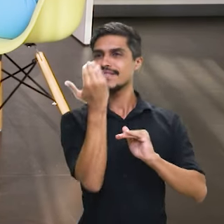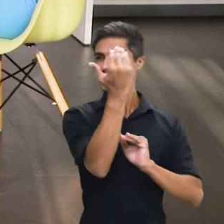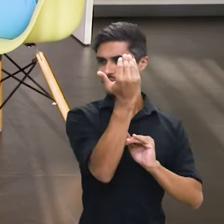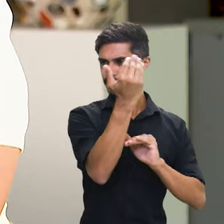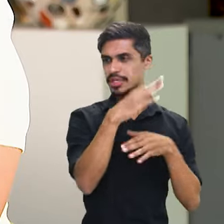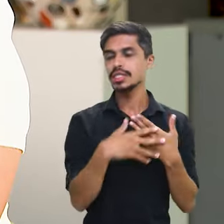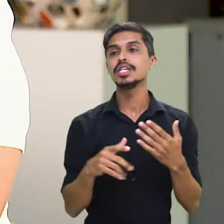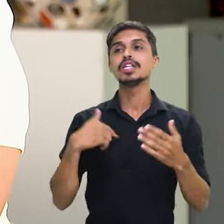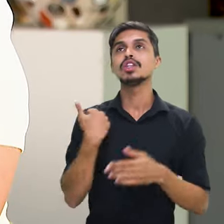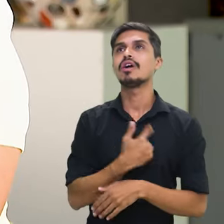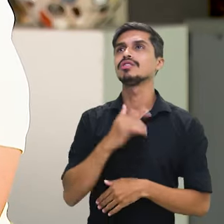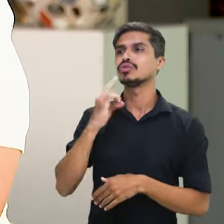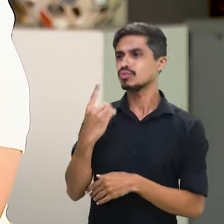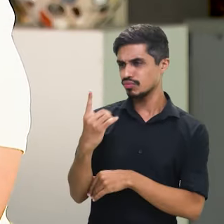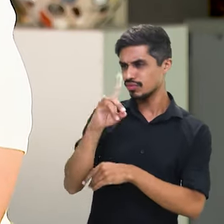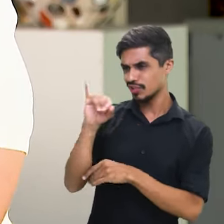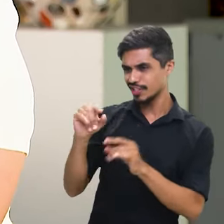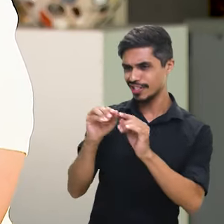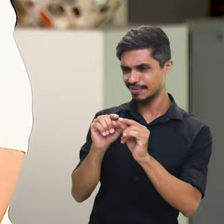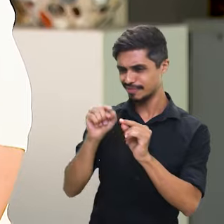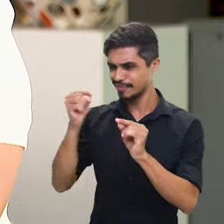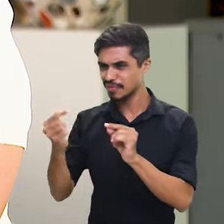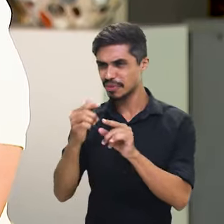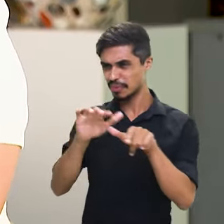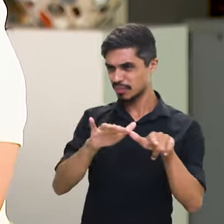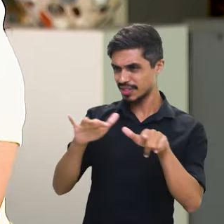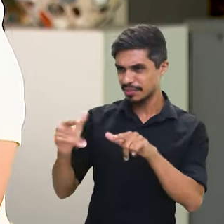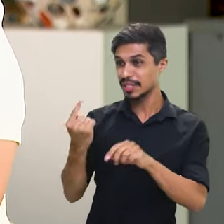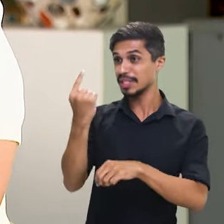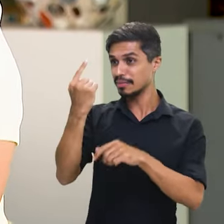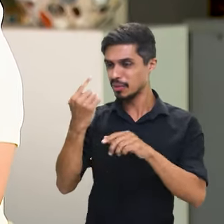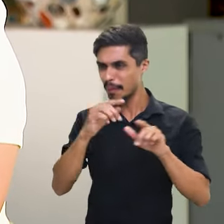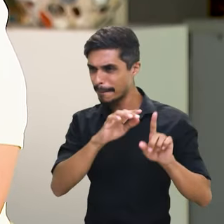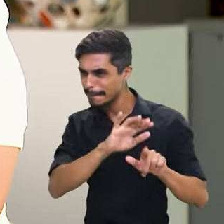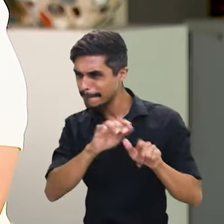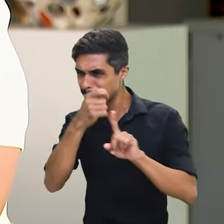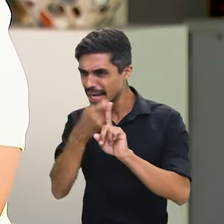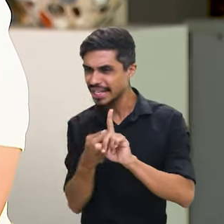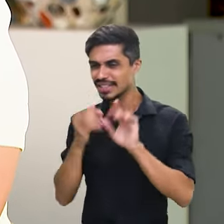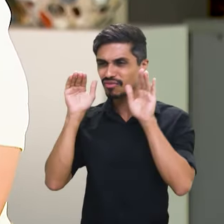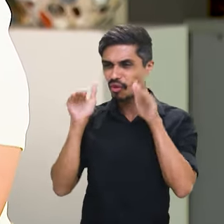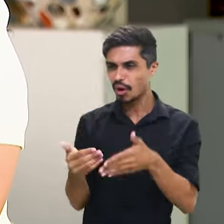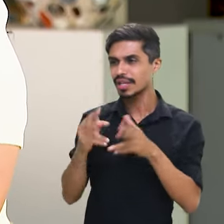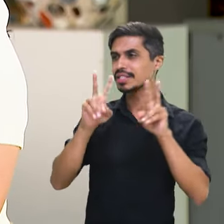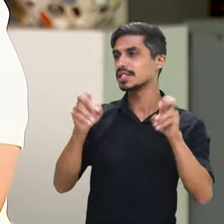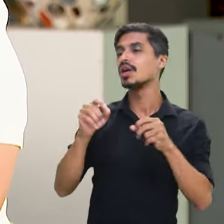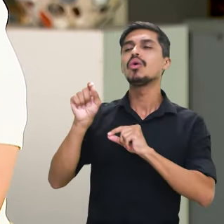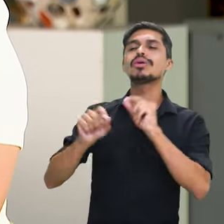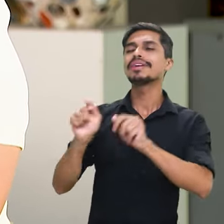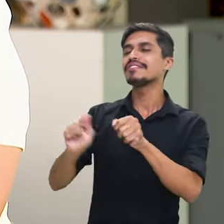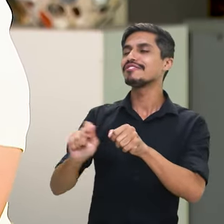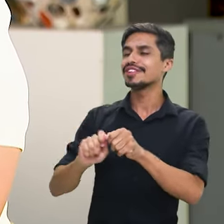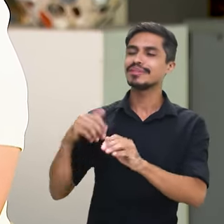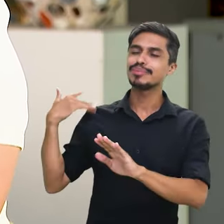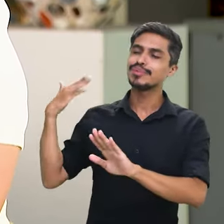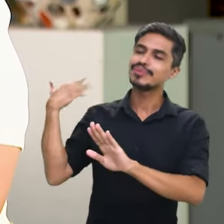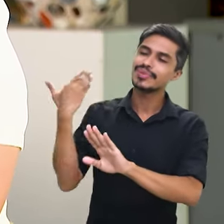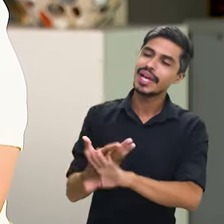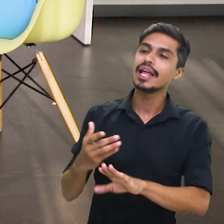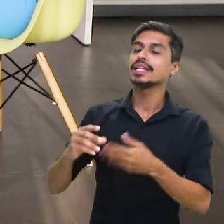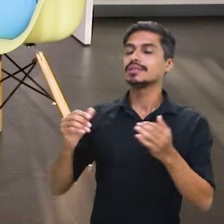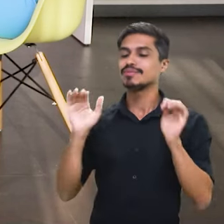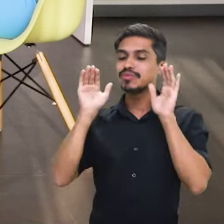a gente já passou de um dia para uma semana para um mês. O que vem sendo feito, o vem sendo desenvolvido para que essa temática, ela ganhe